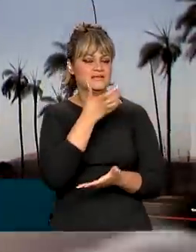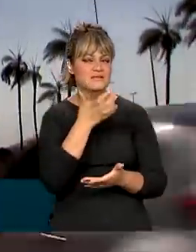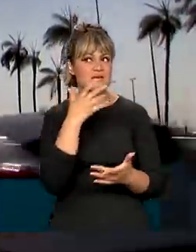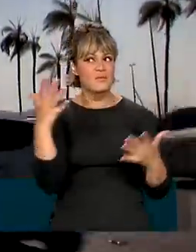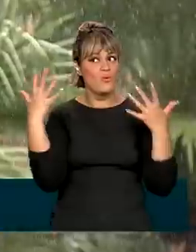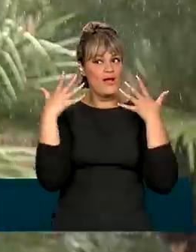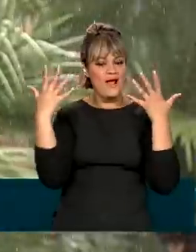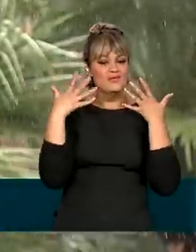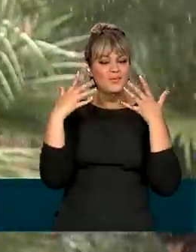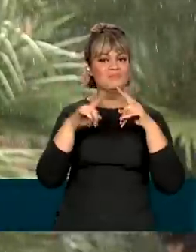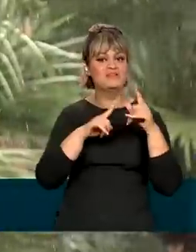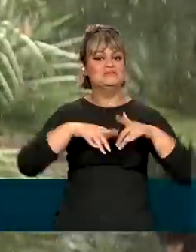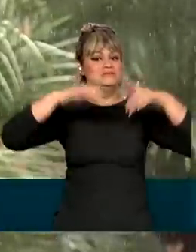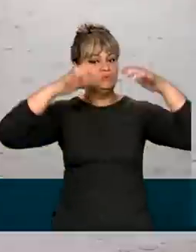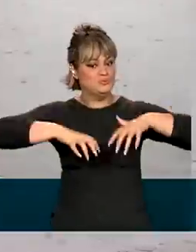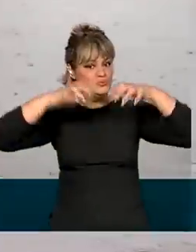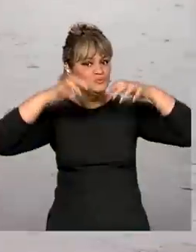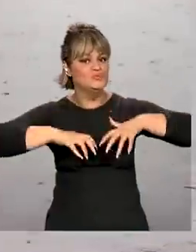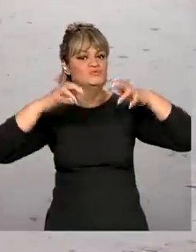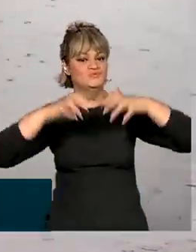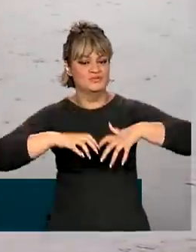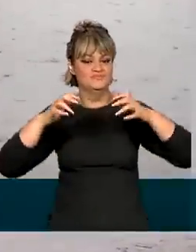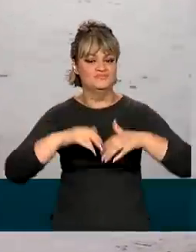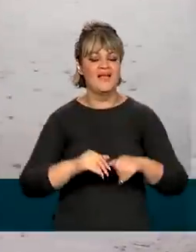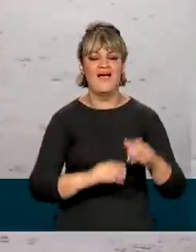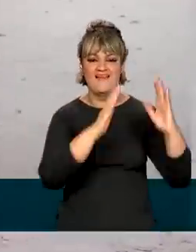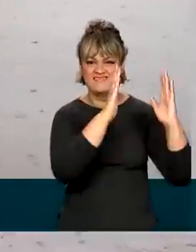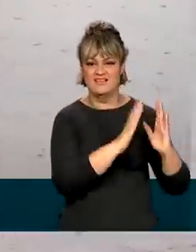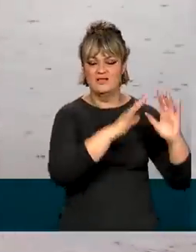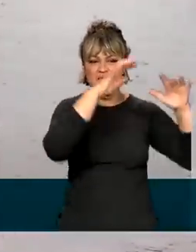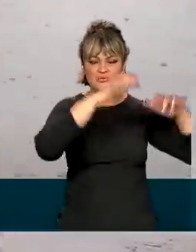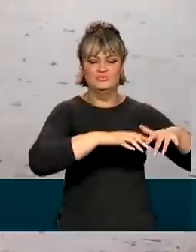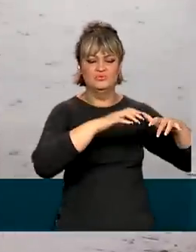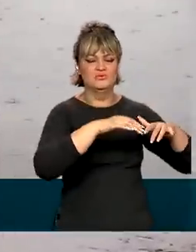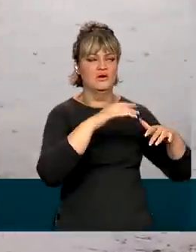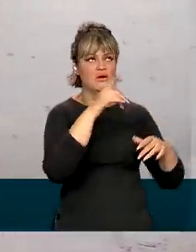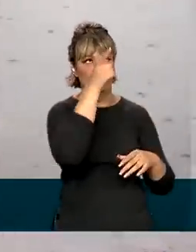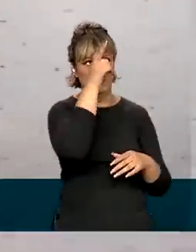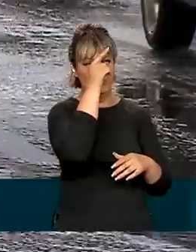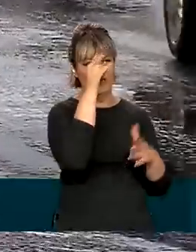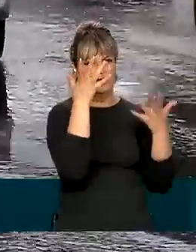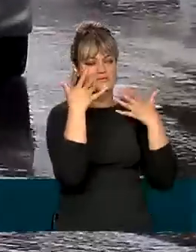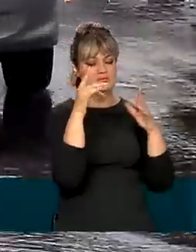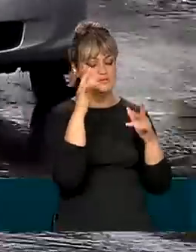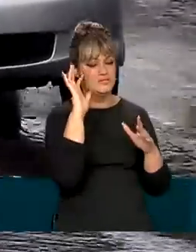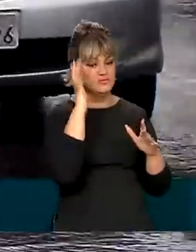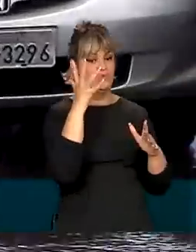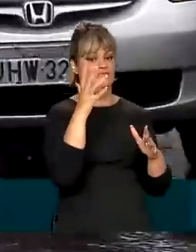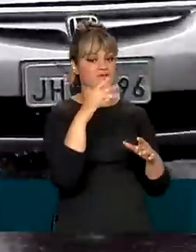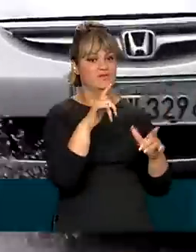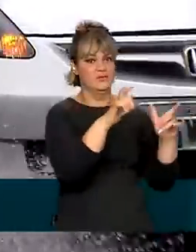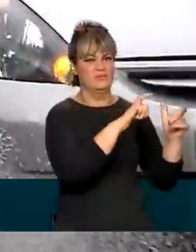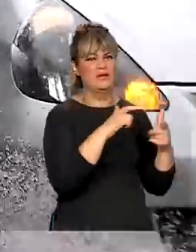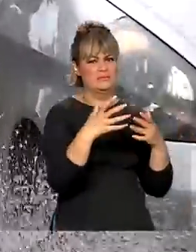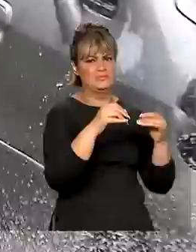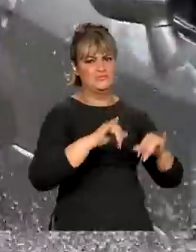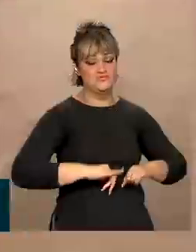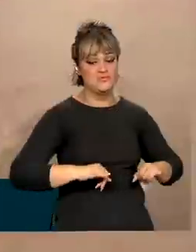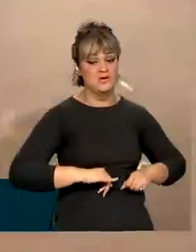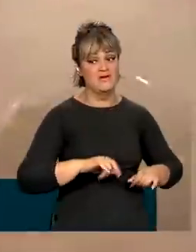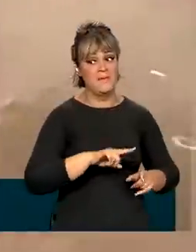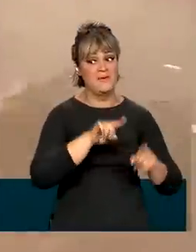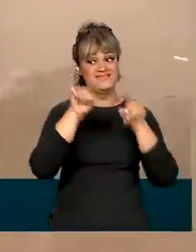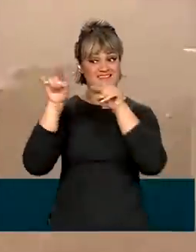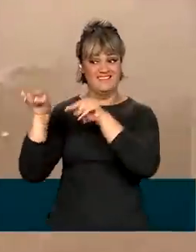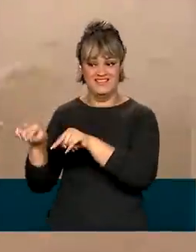chegando e a chuva também. Se, por um lado, ela espanta o calorão e a seca que tomou conta de parte do país,